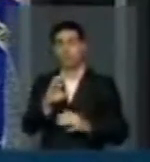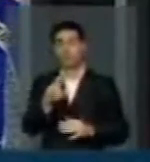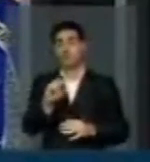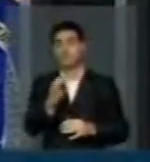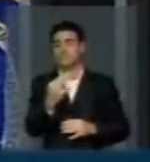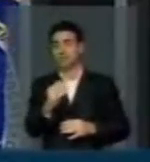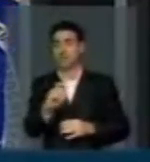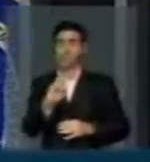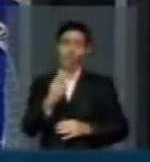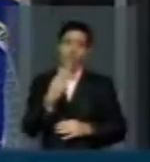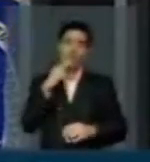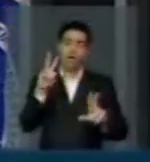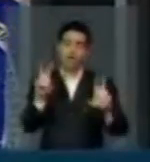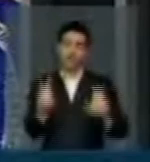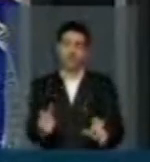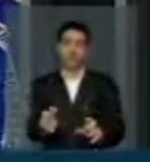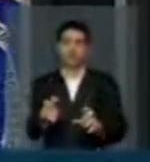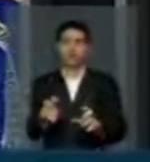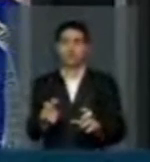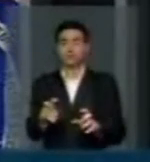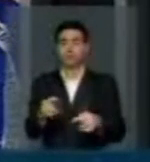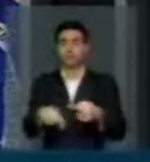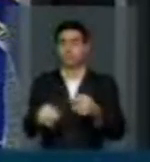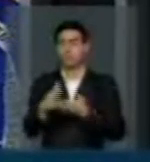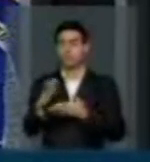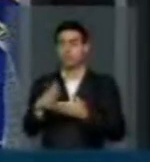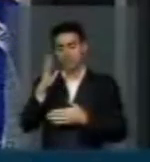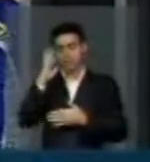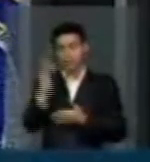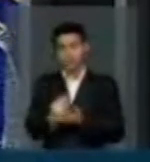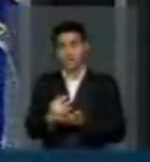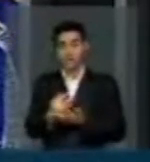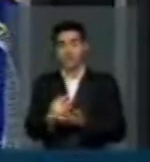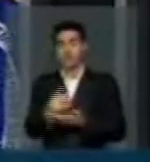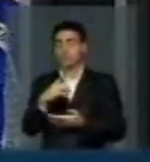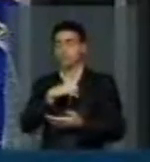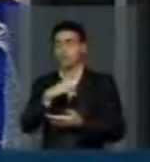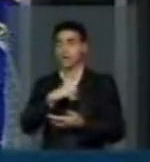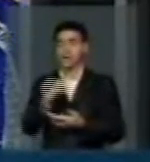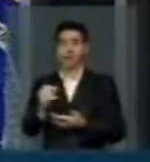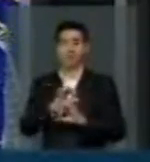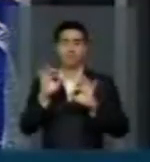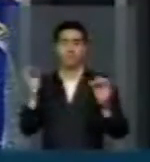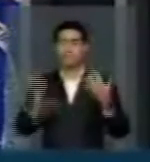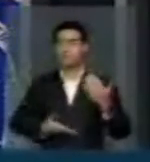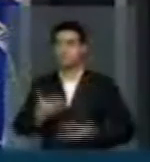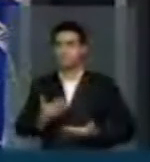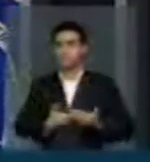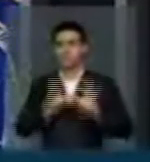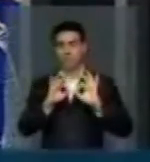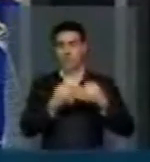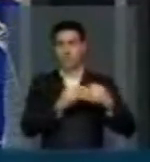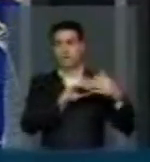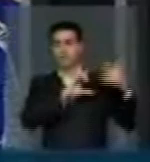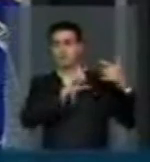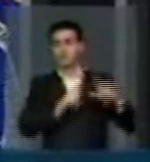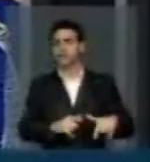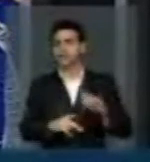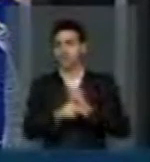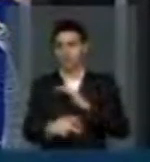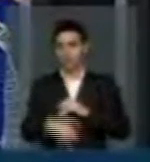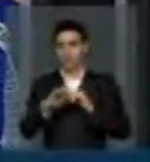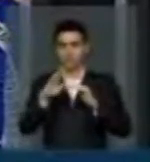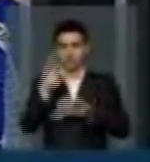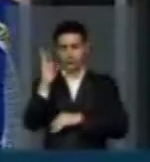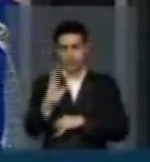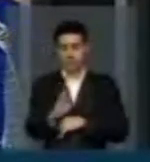ou com assuntos que não conflitam com a fé, que prestam um inestimável serviço para a família tradicional brasileira, que de